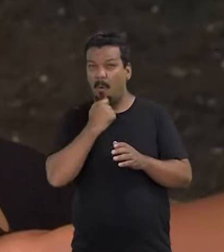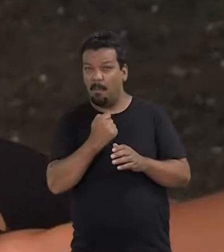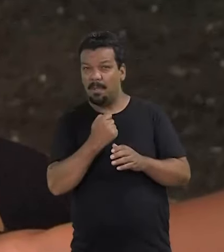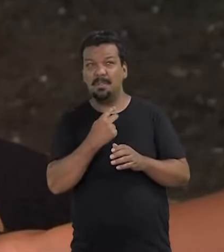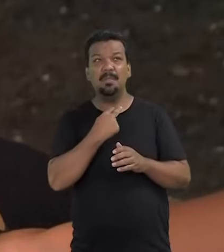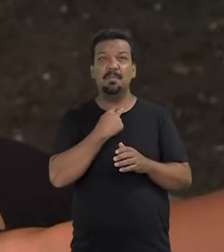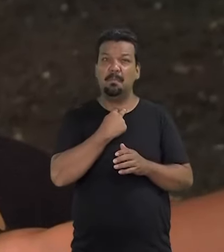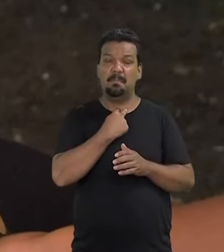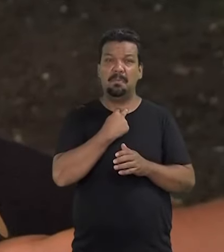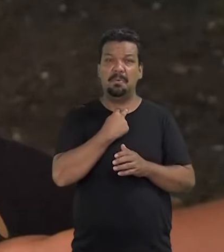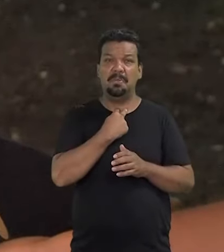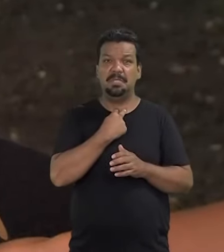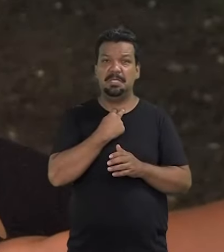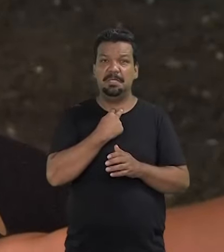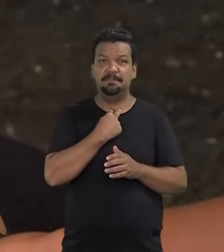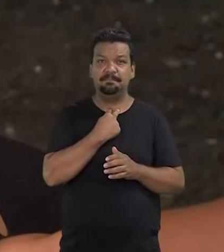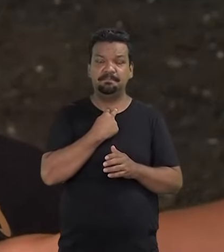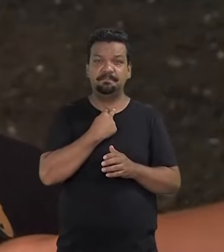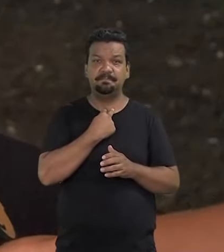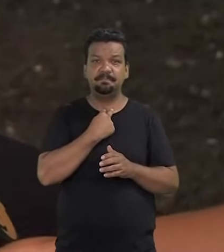Porque o homem não poderia